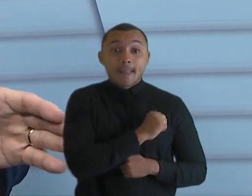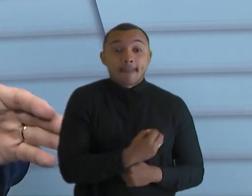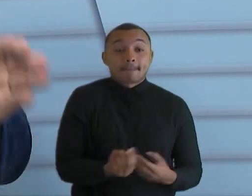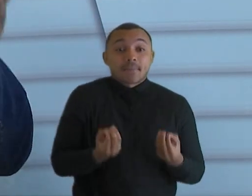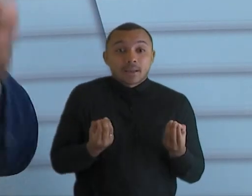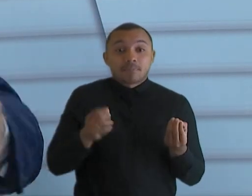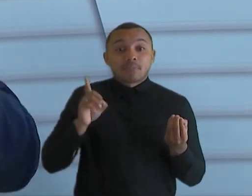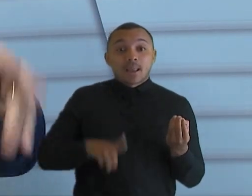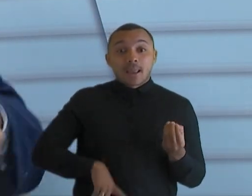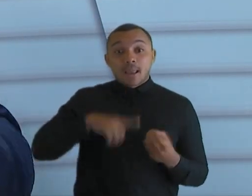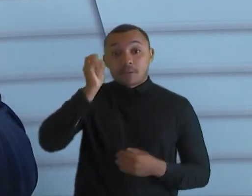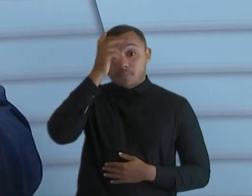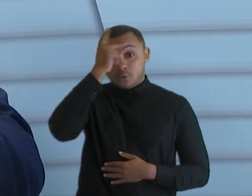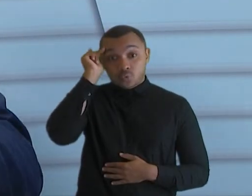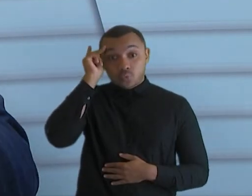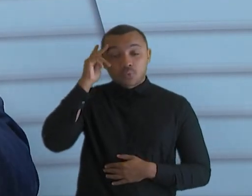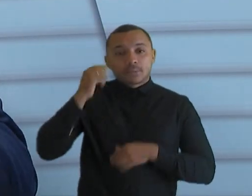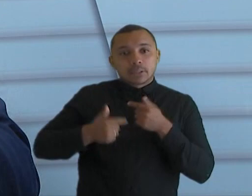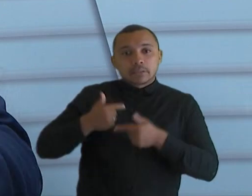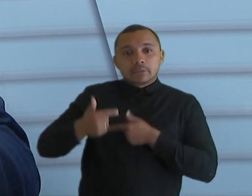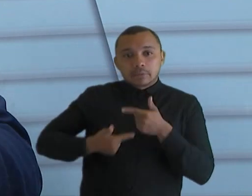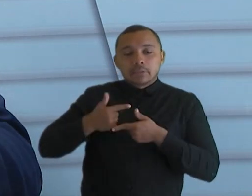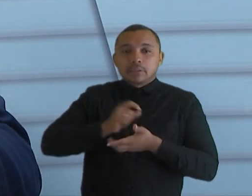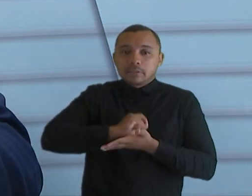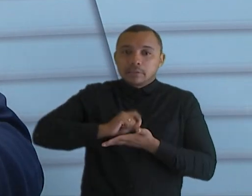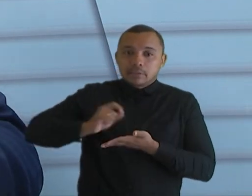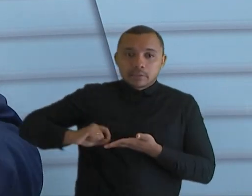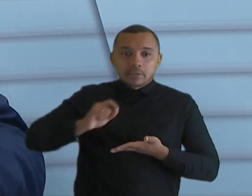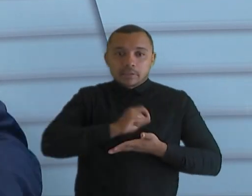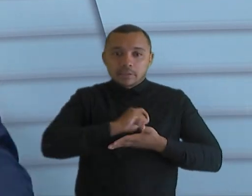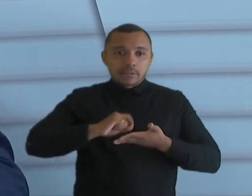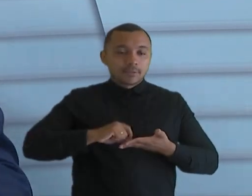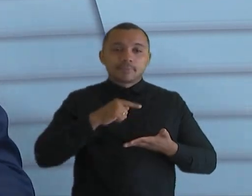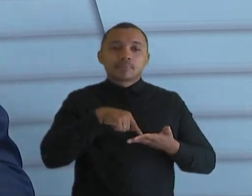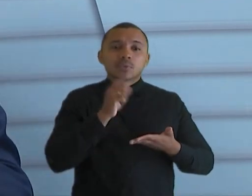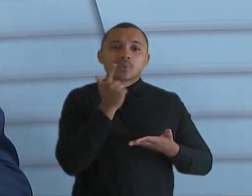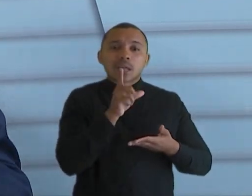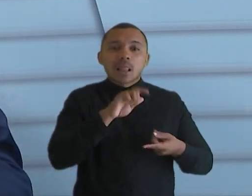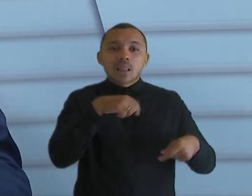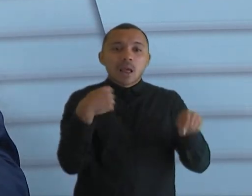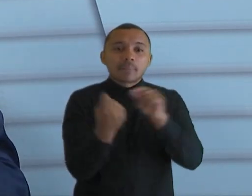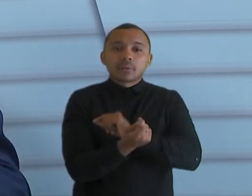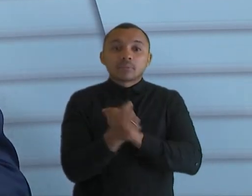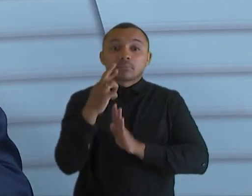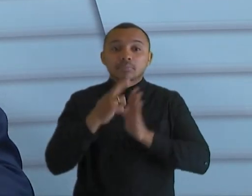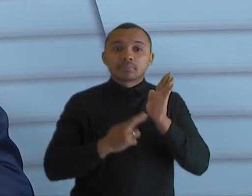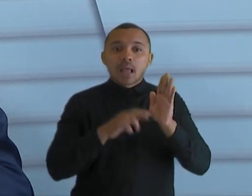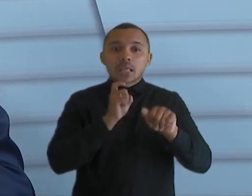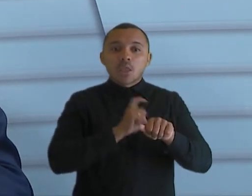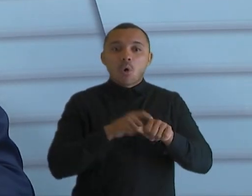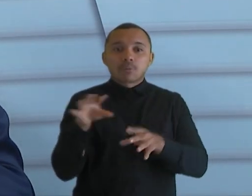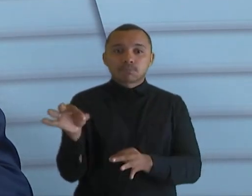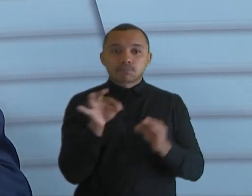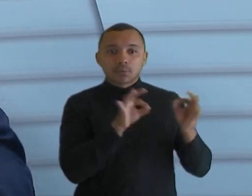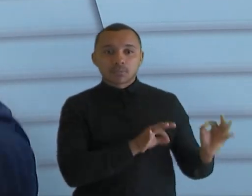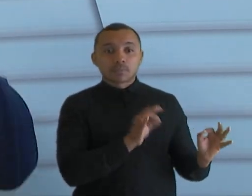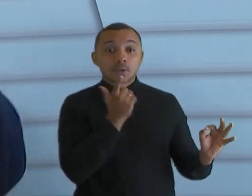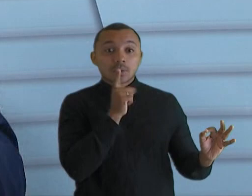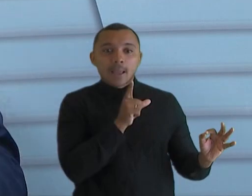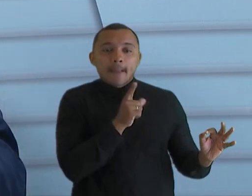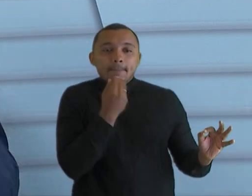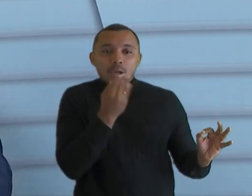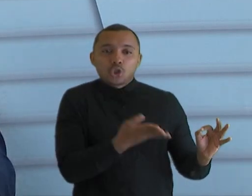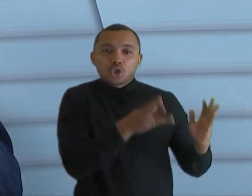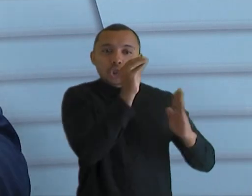servidor lá, que está fazendo trabalho manual, escrevendo um relatório, ele possa dar só um prompt e o relatório sai. Ele coloca lá os critérios, o